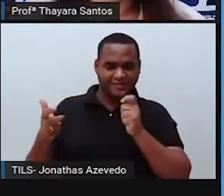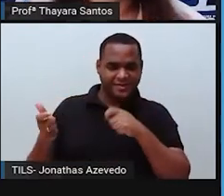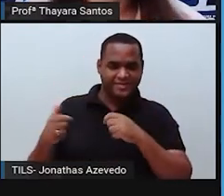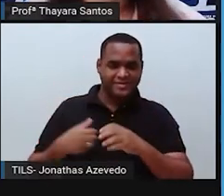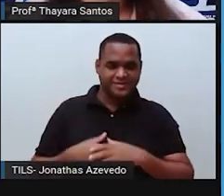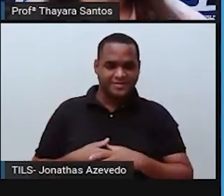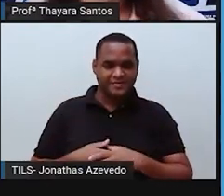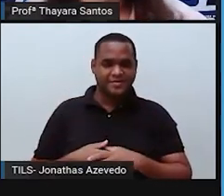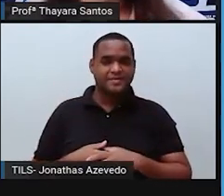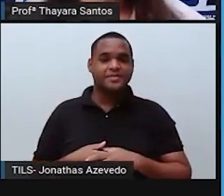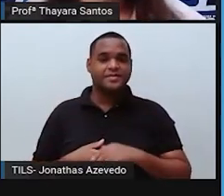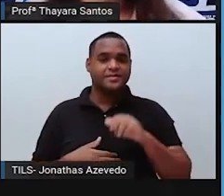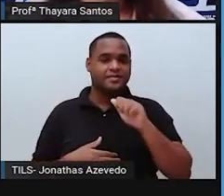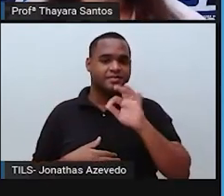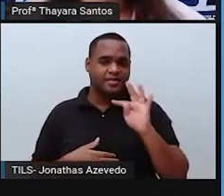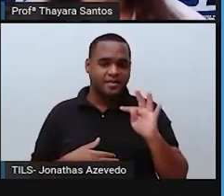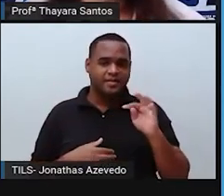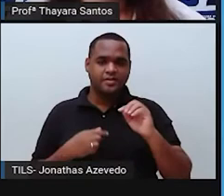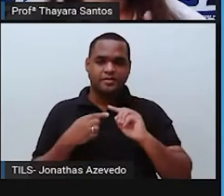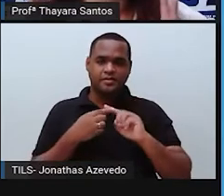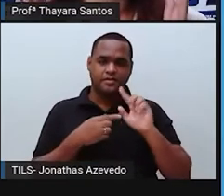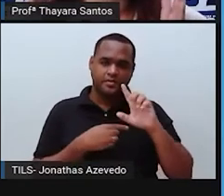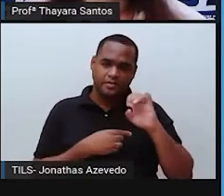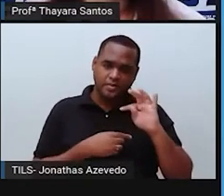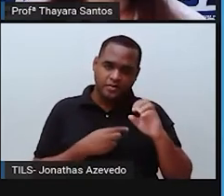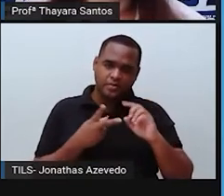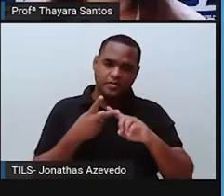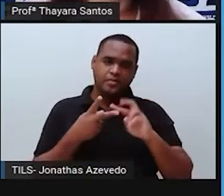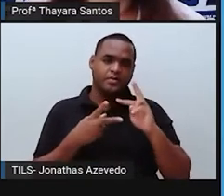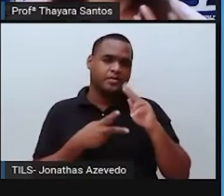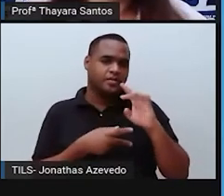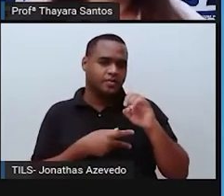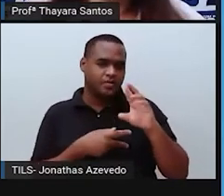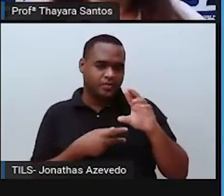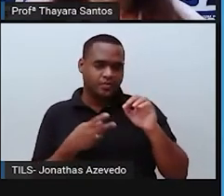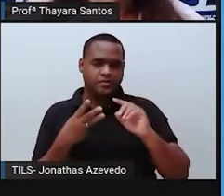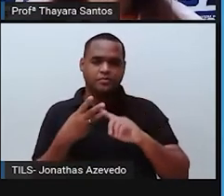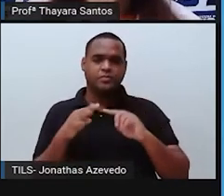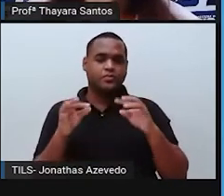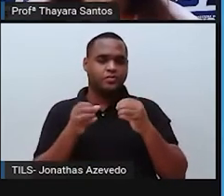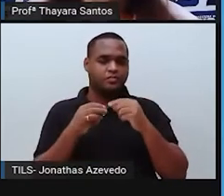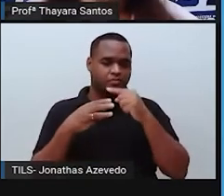atmosfera, litosfera e hidrosfera são as três camadas do que formam o planeta Terra.